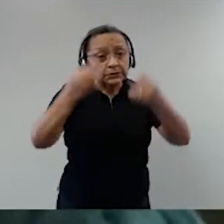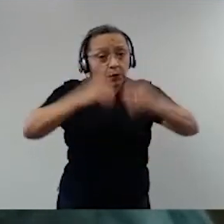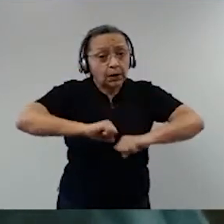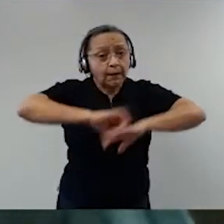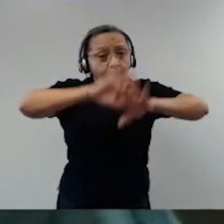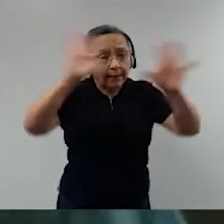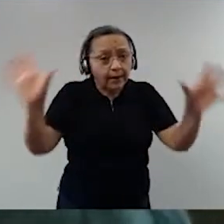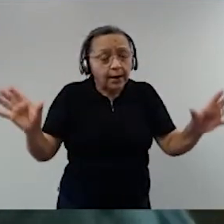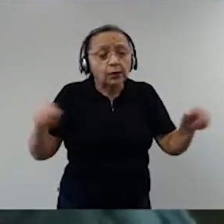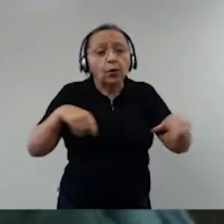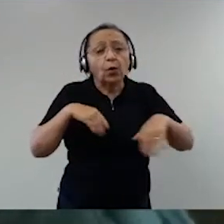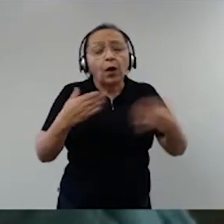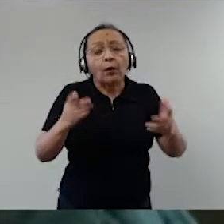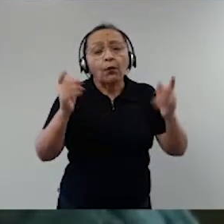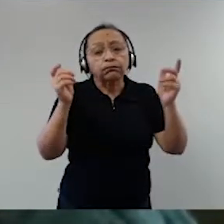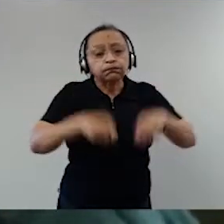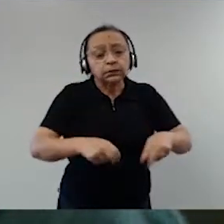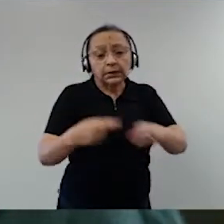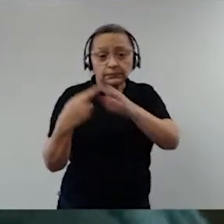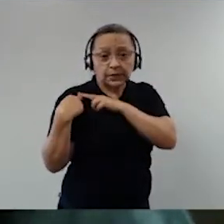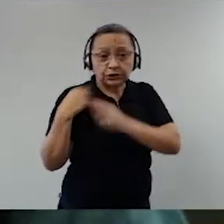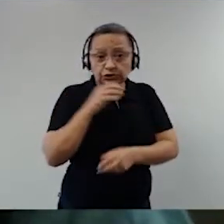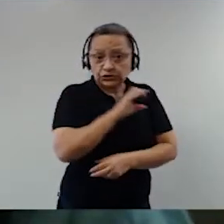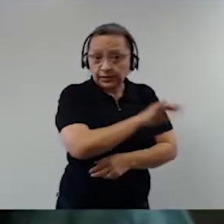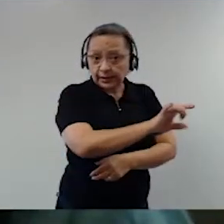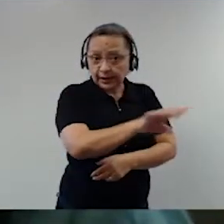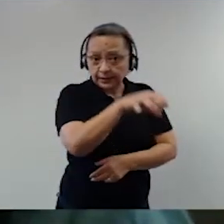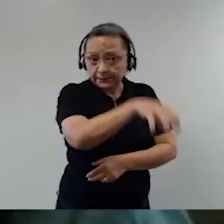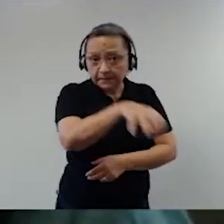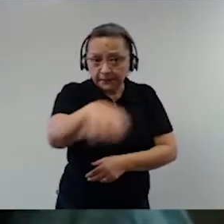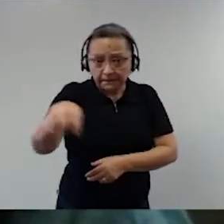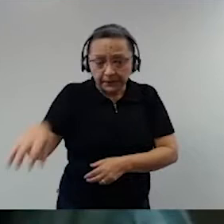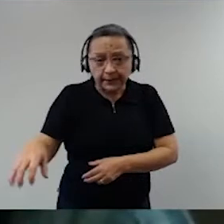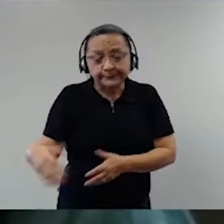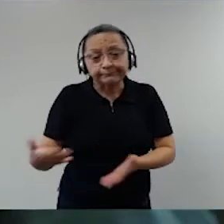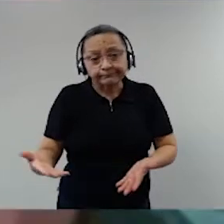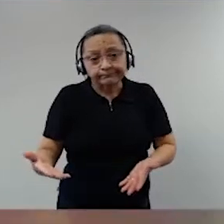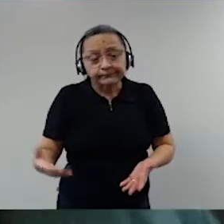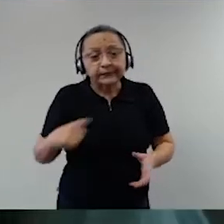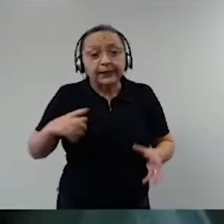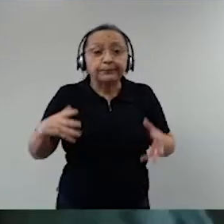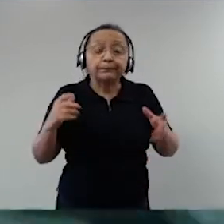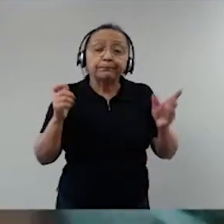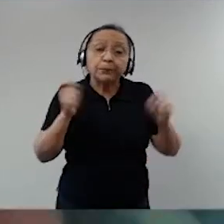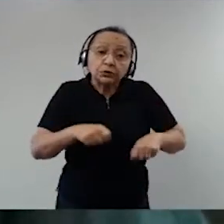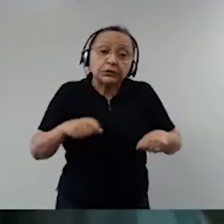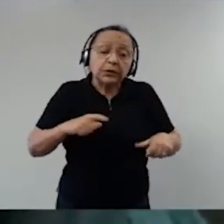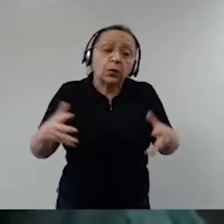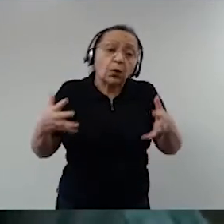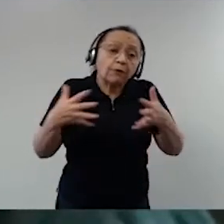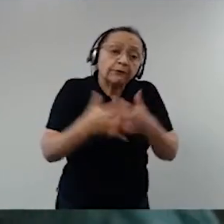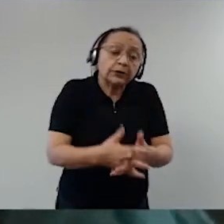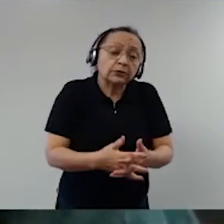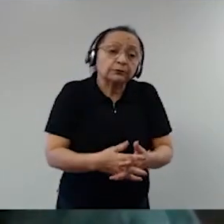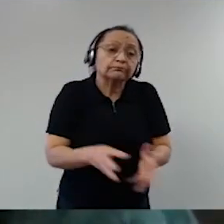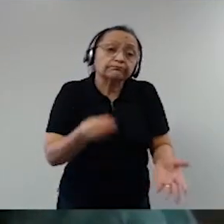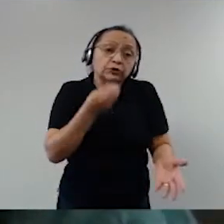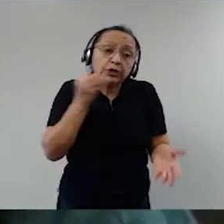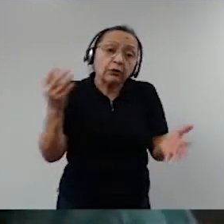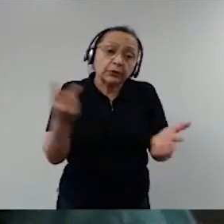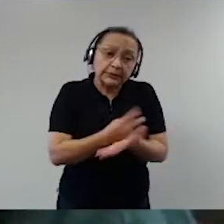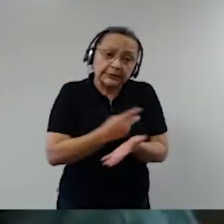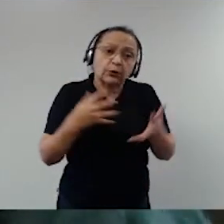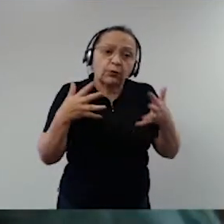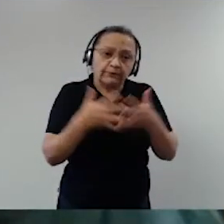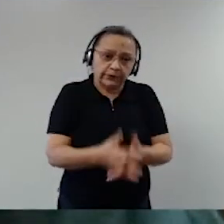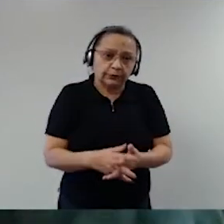atribuições de cada poder, poderia haver um conflito de poderes. Poderia democracia, o Estado democrático do Brasil ocorrer isso.